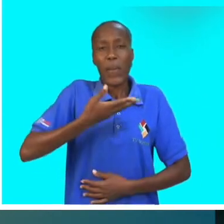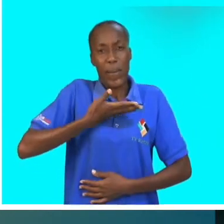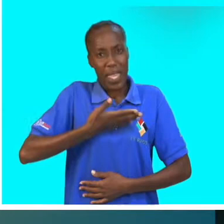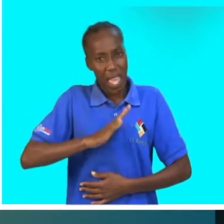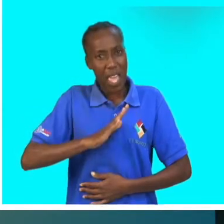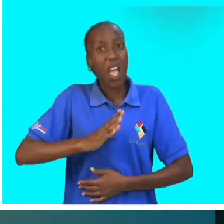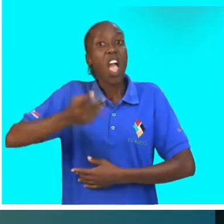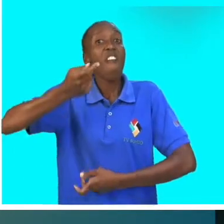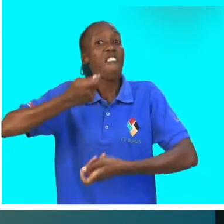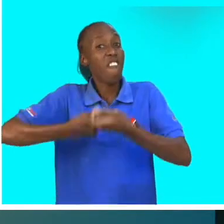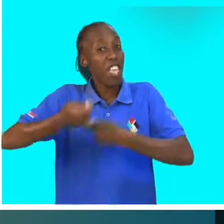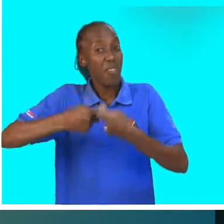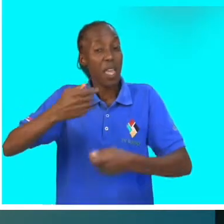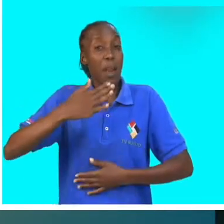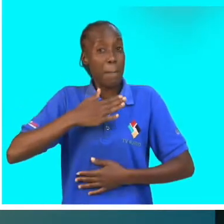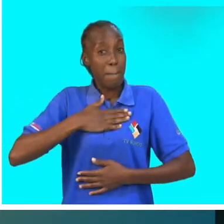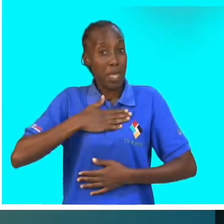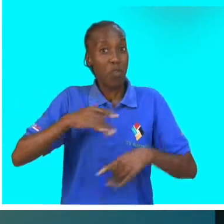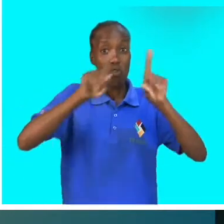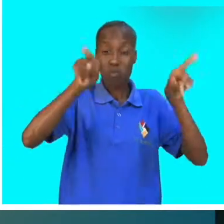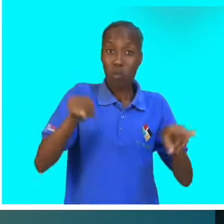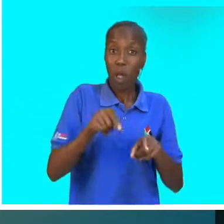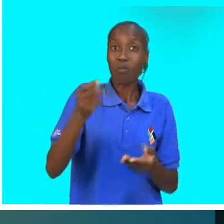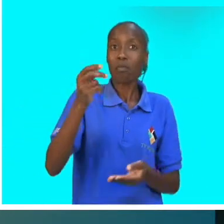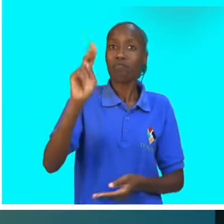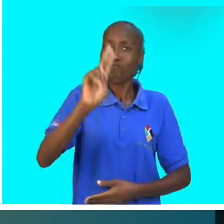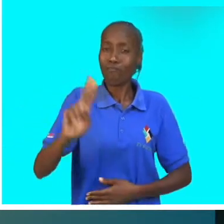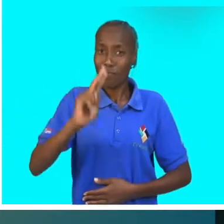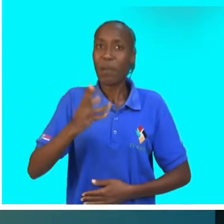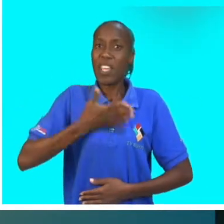planeio vender as minhas obras, mas preciso de ajuda.